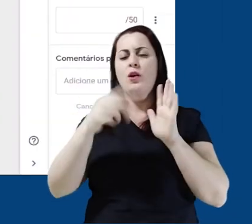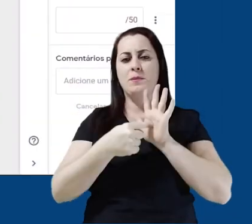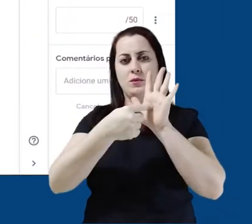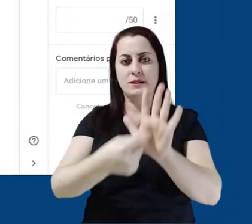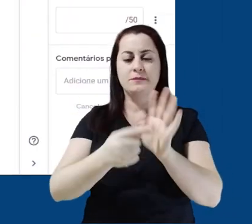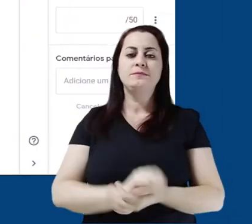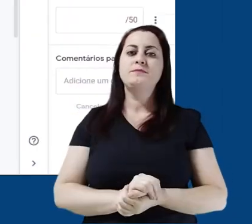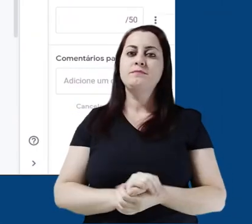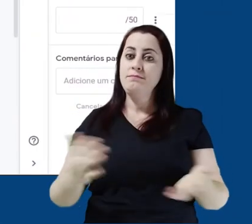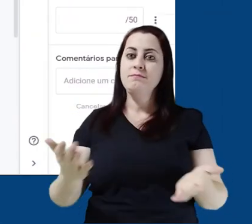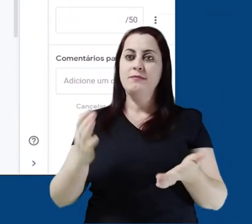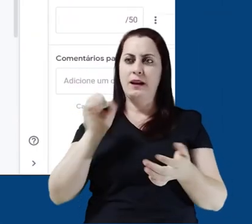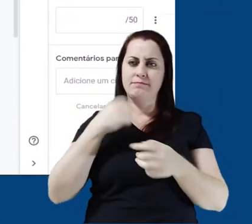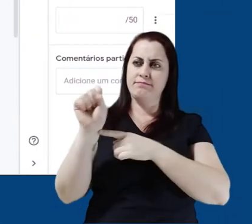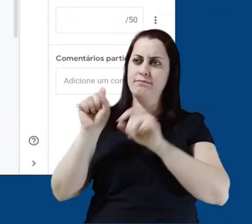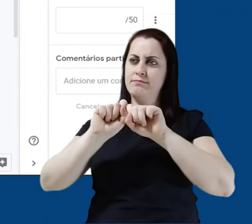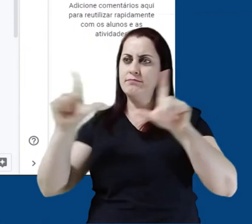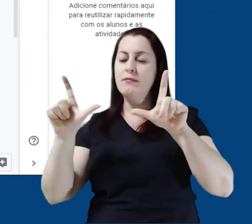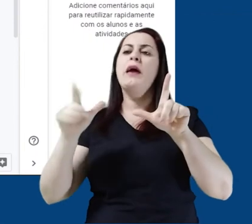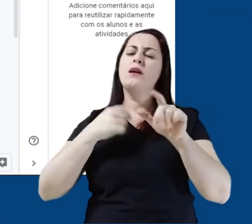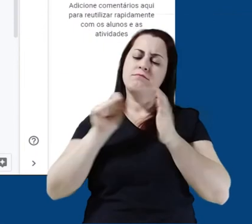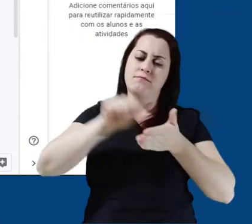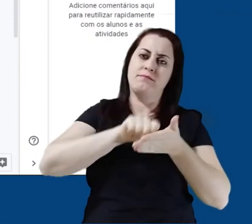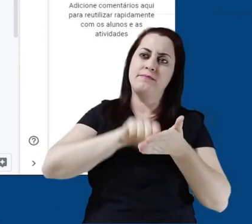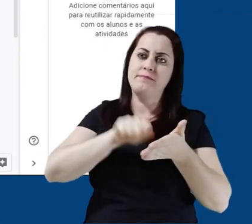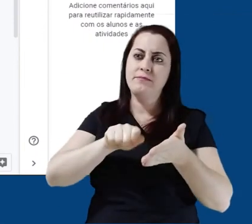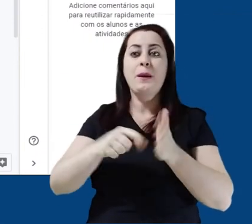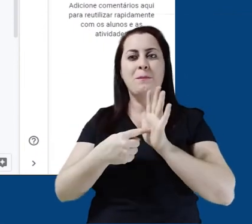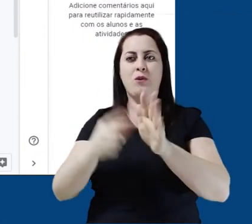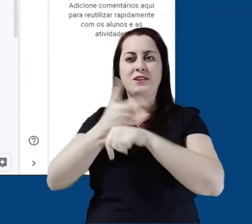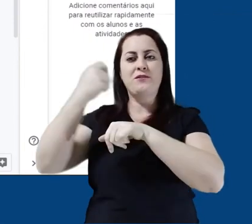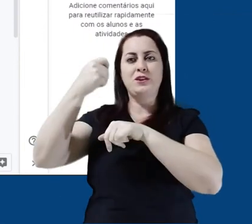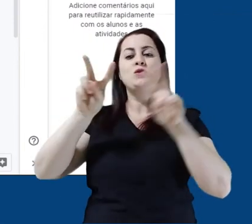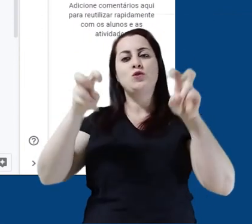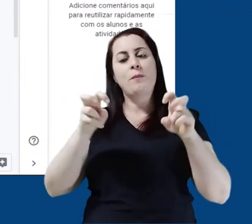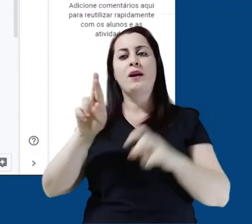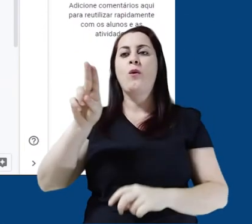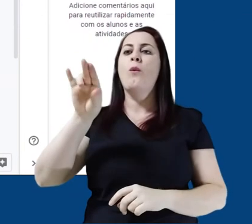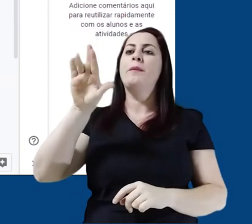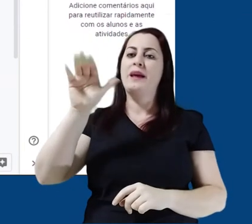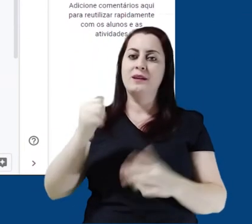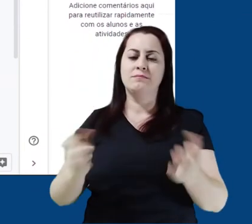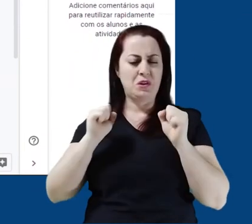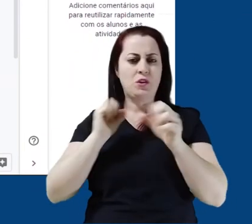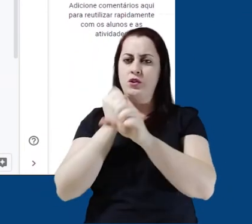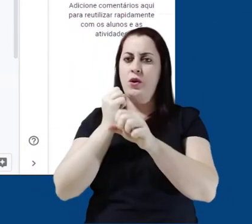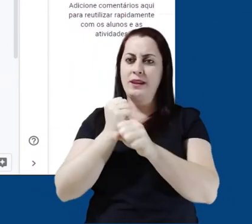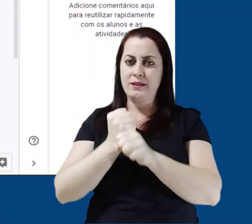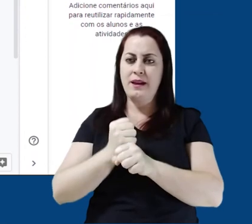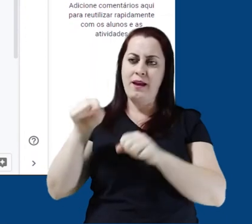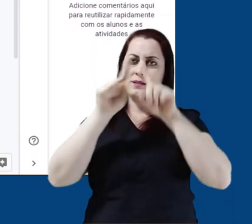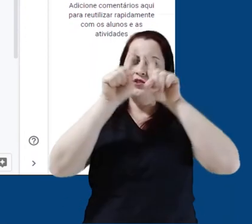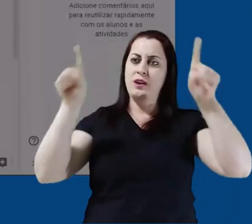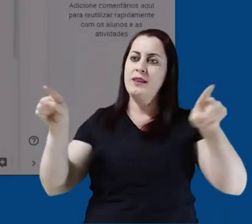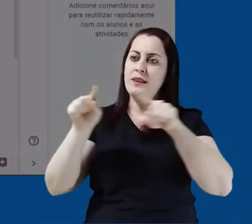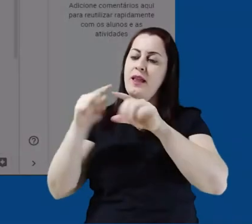modelo, apenas a título de demonstração. Então, depois que eu clico, eu posso fazer minhas anotações, como mostro no vídeo sobre rubricas. Posso definir uma nota